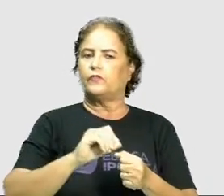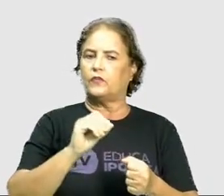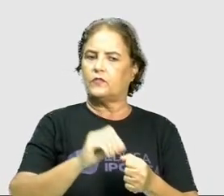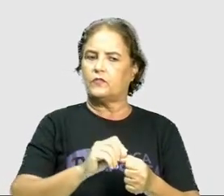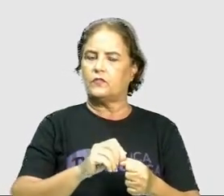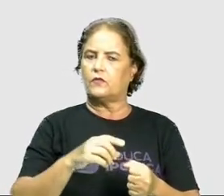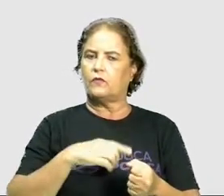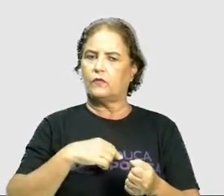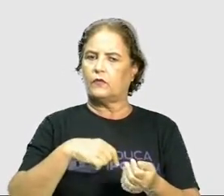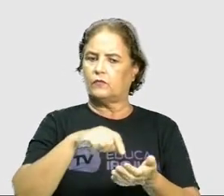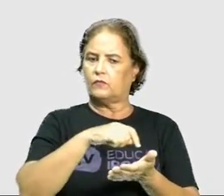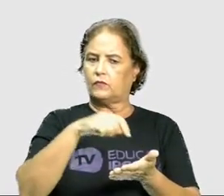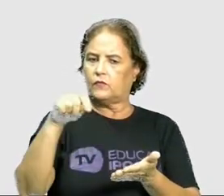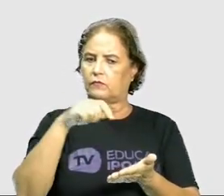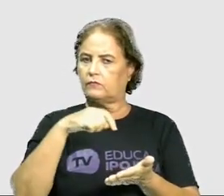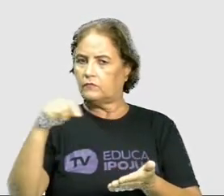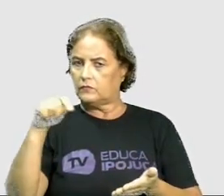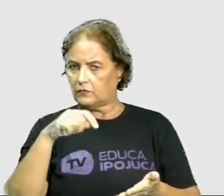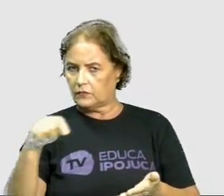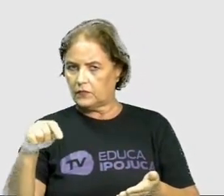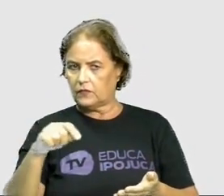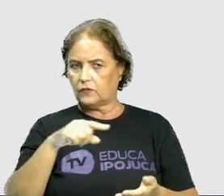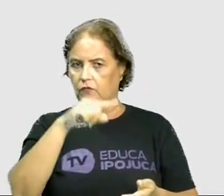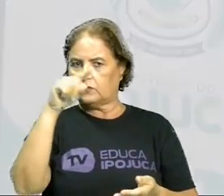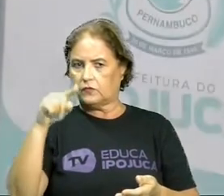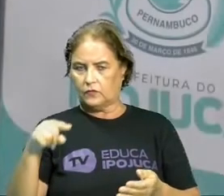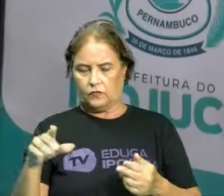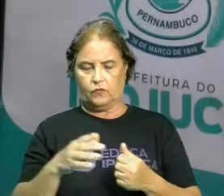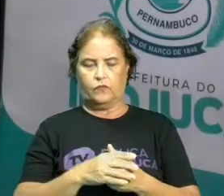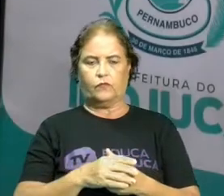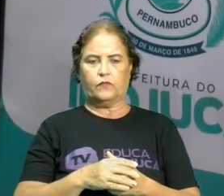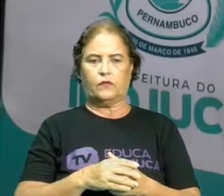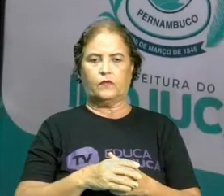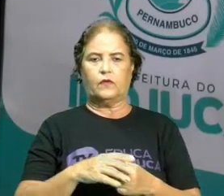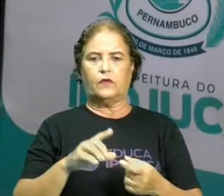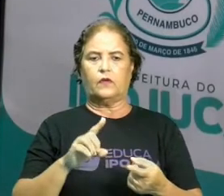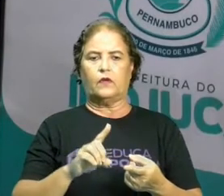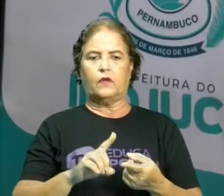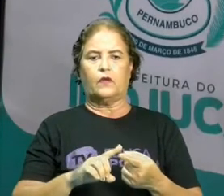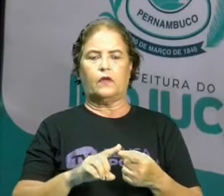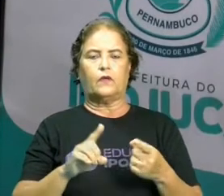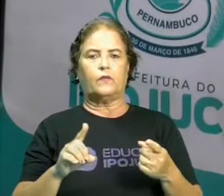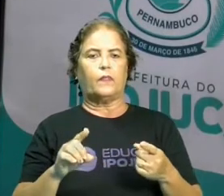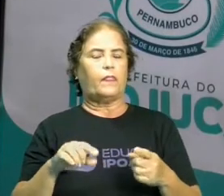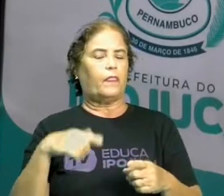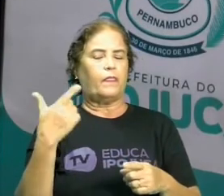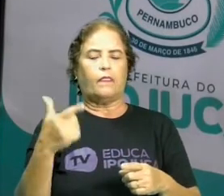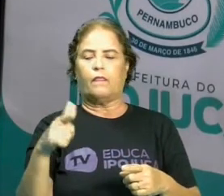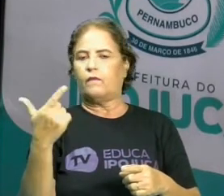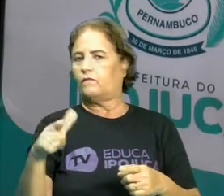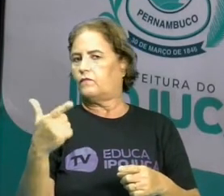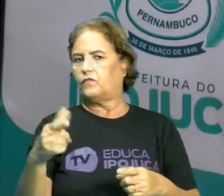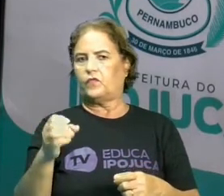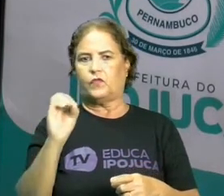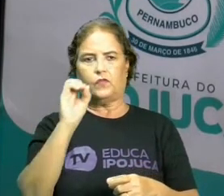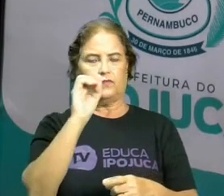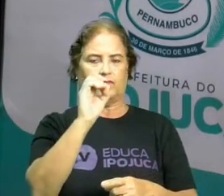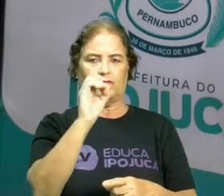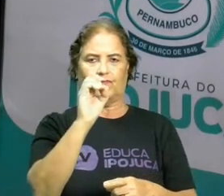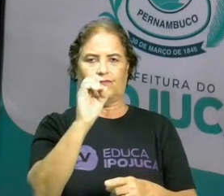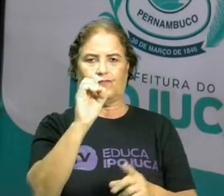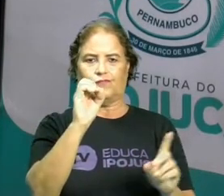alguns traços e curvas representadas. E um grande detalhe, não existiu zero. Pois é,